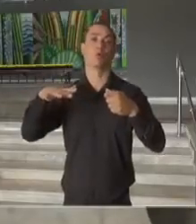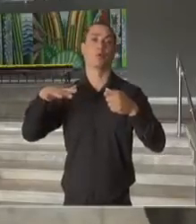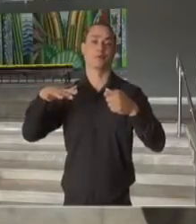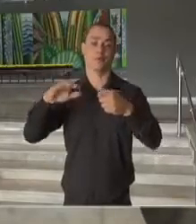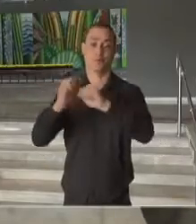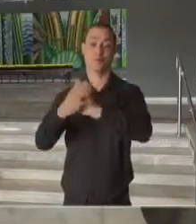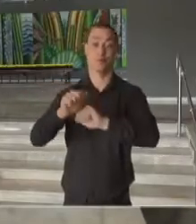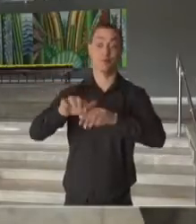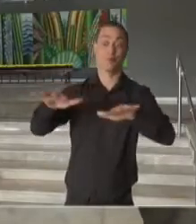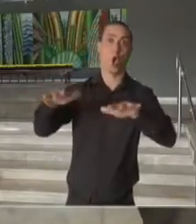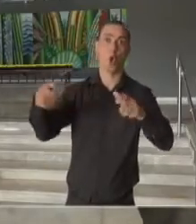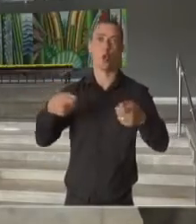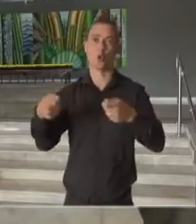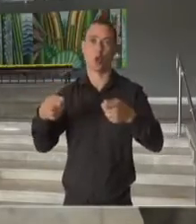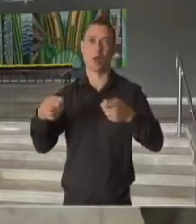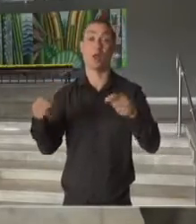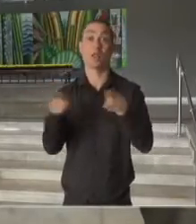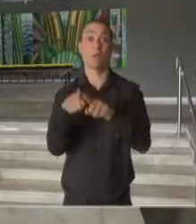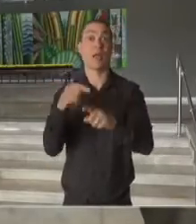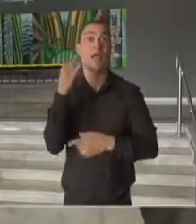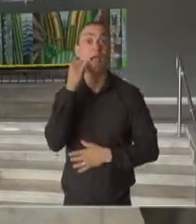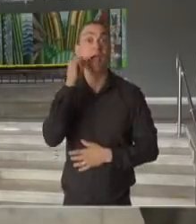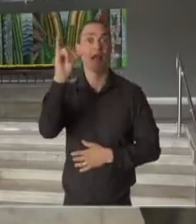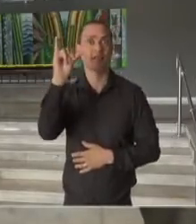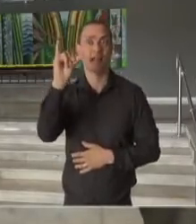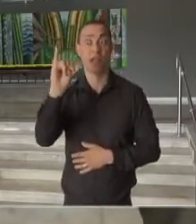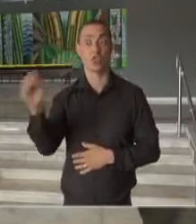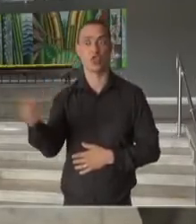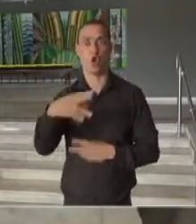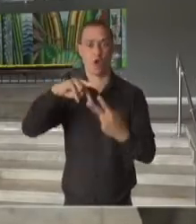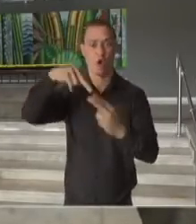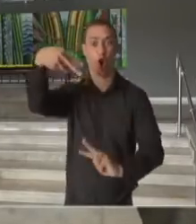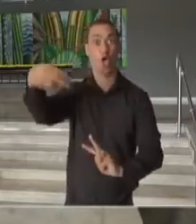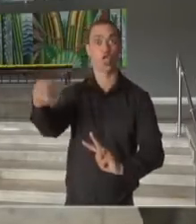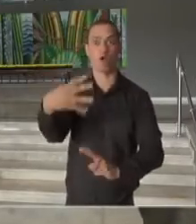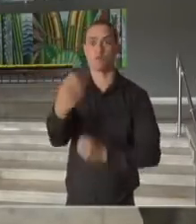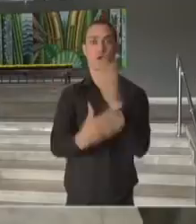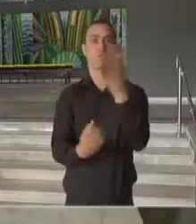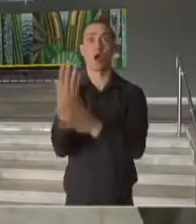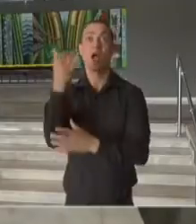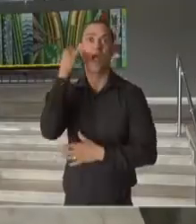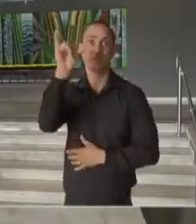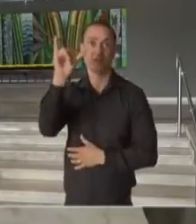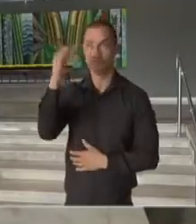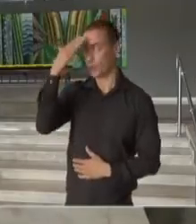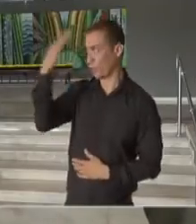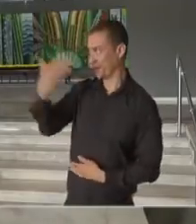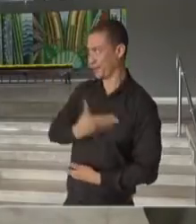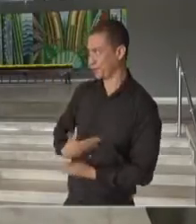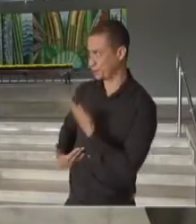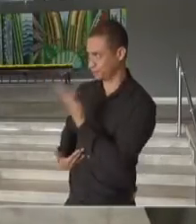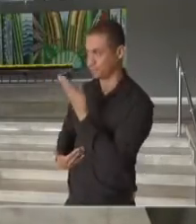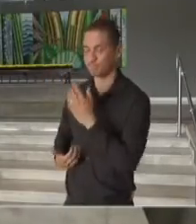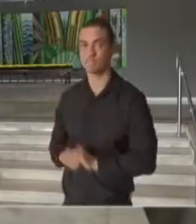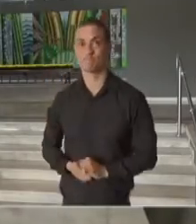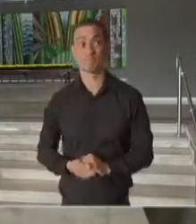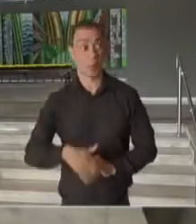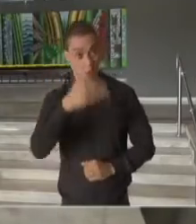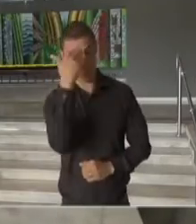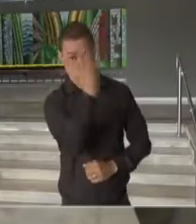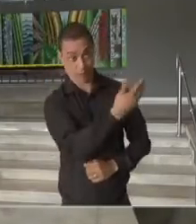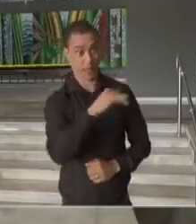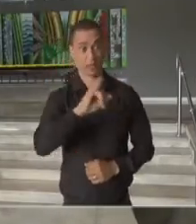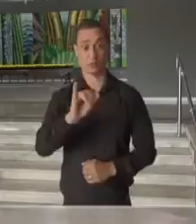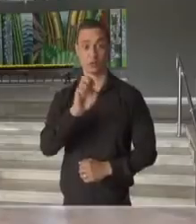impossibilitando o surgimento de novas variantes. Obrigado, governador. Obrigado, Jean Gorenstein.